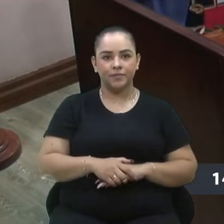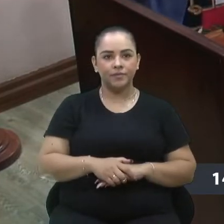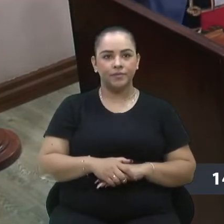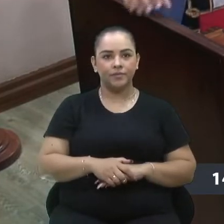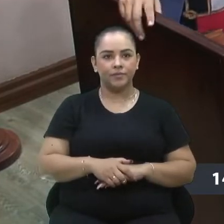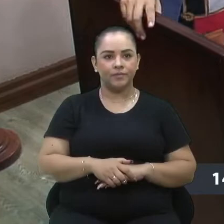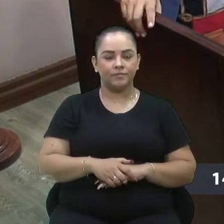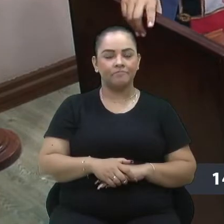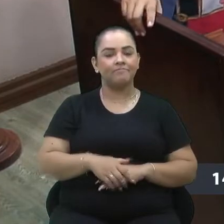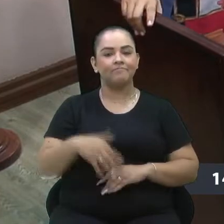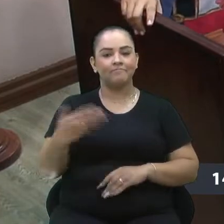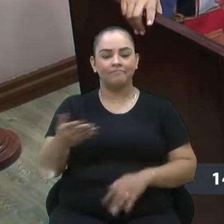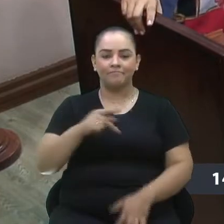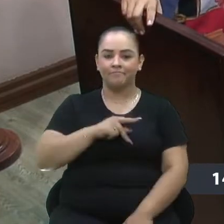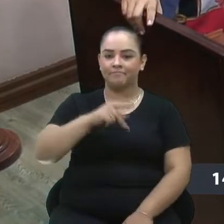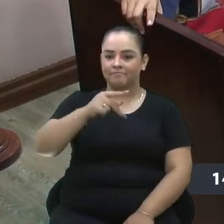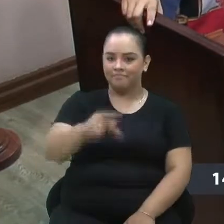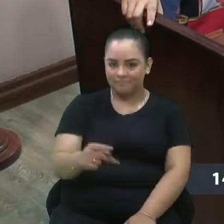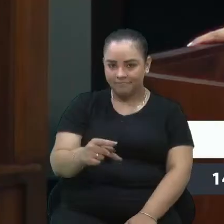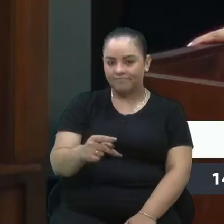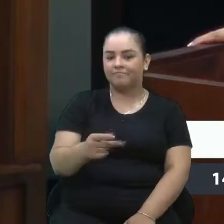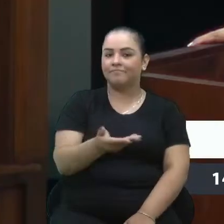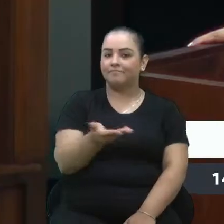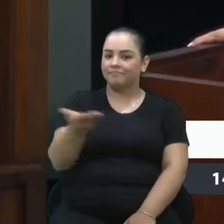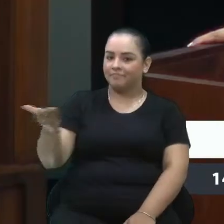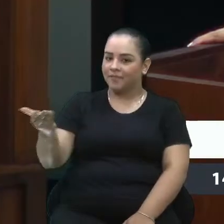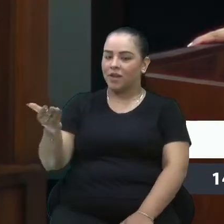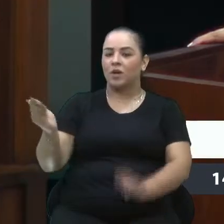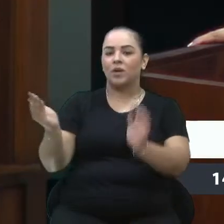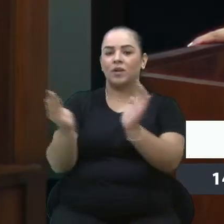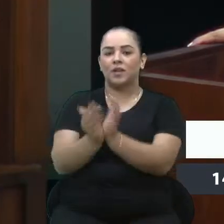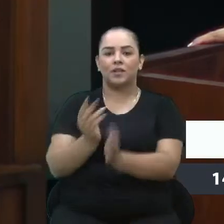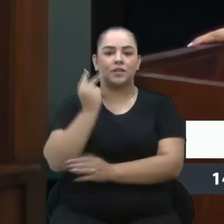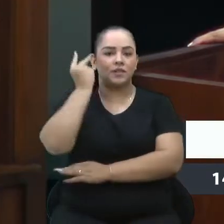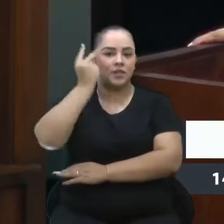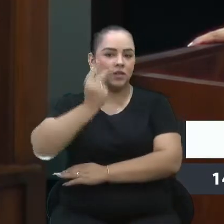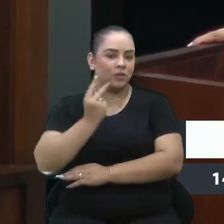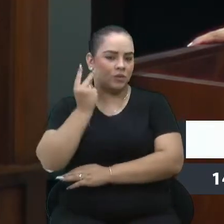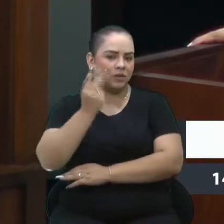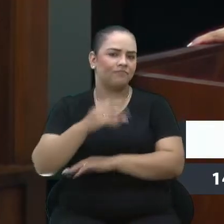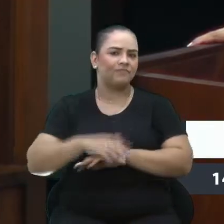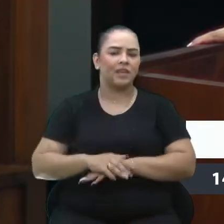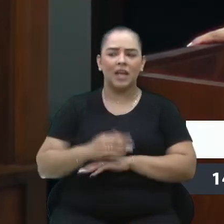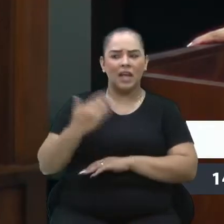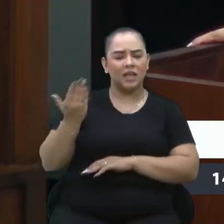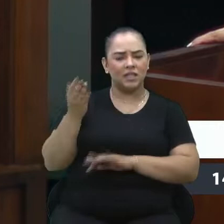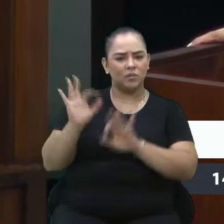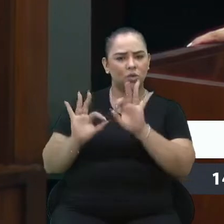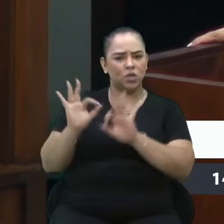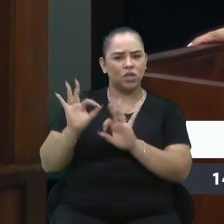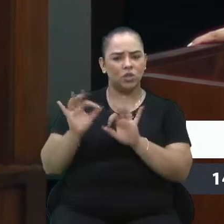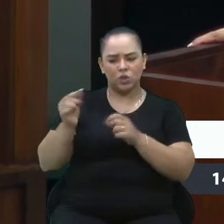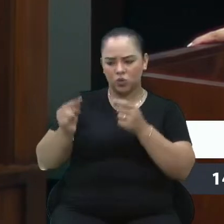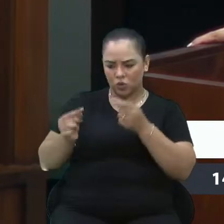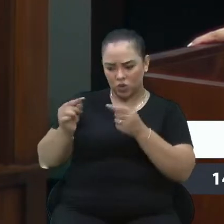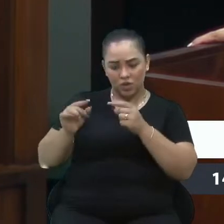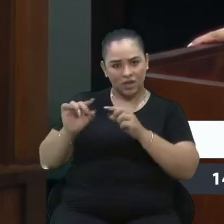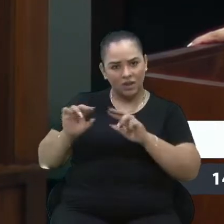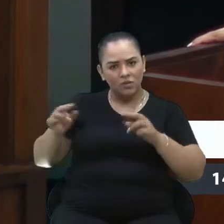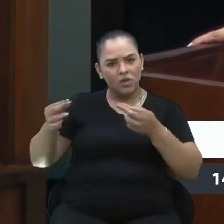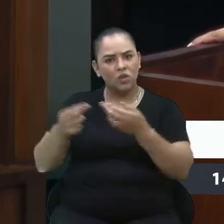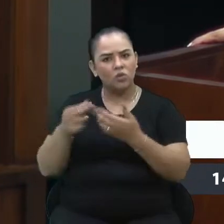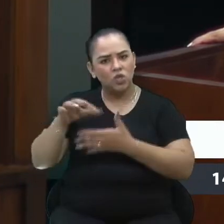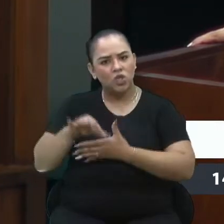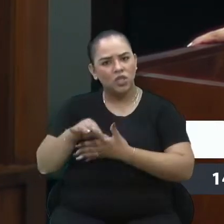Senhor Presidente, senhoras e senhores vereadores, esse projeto foi discutido em reunião de líderes,